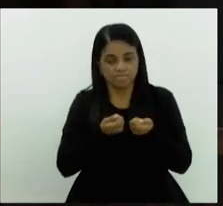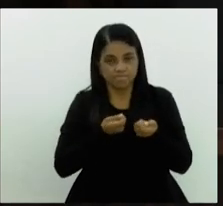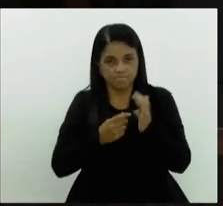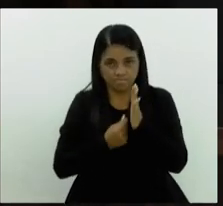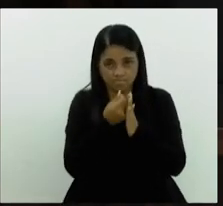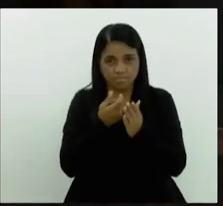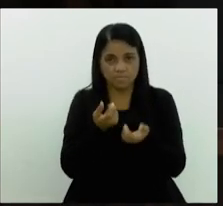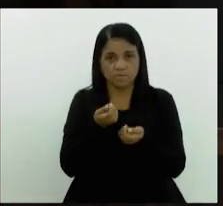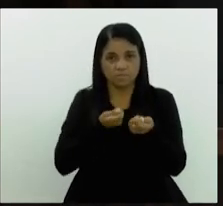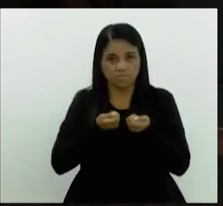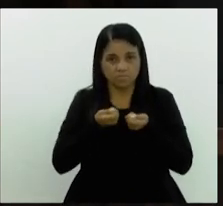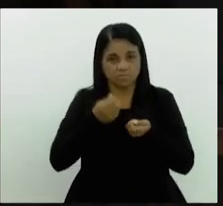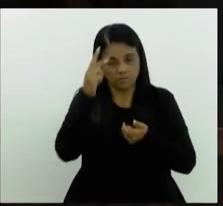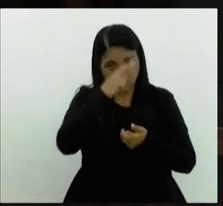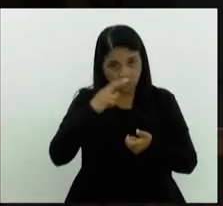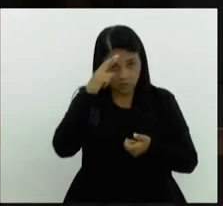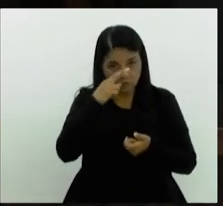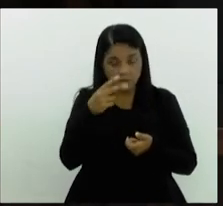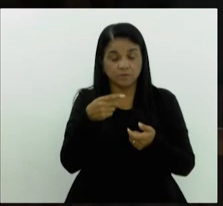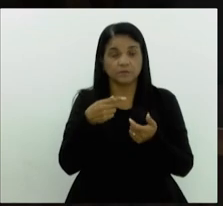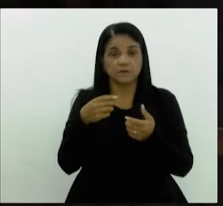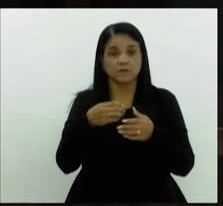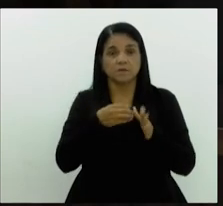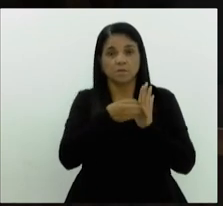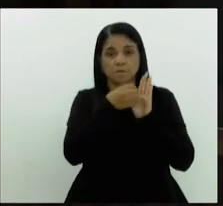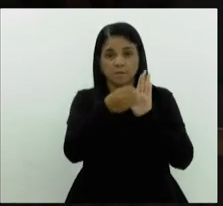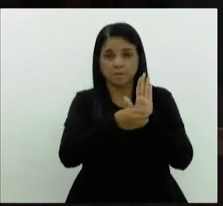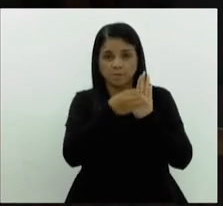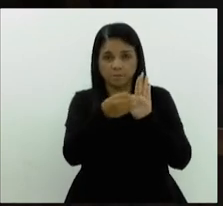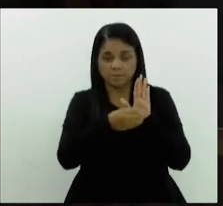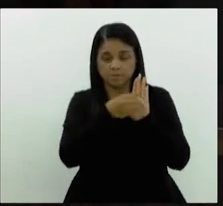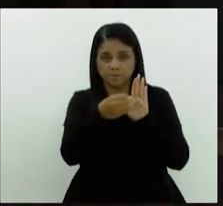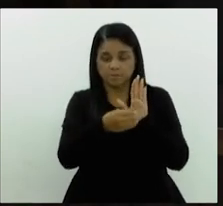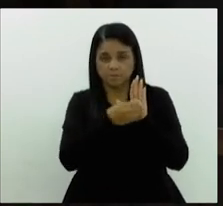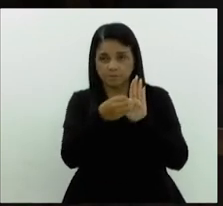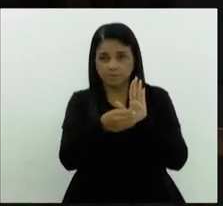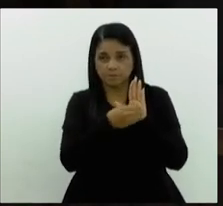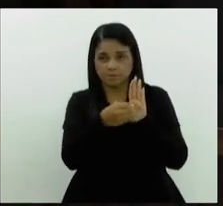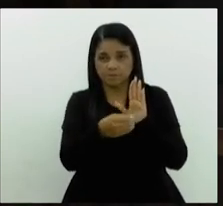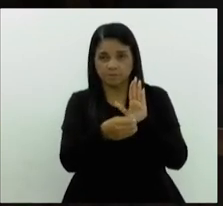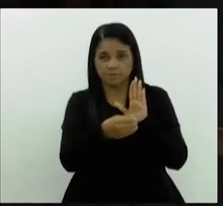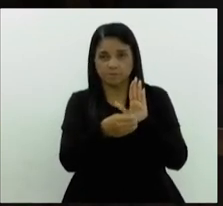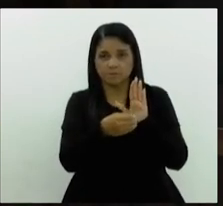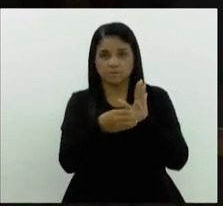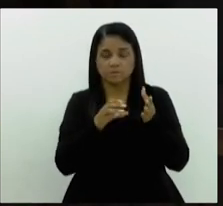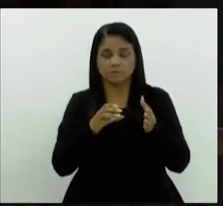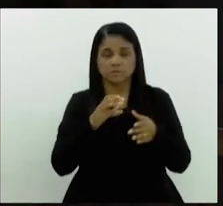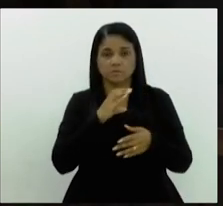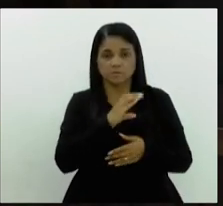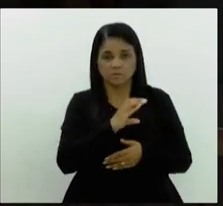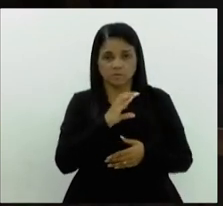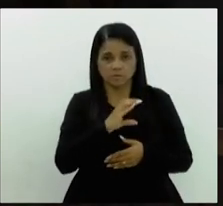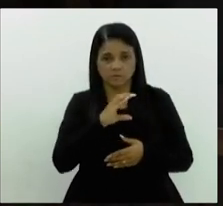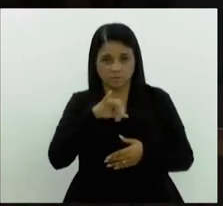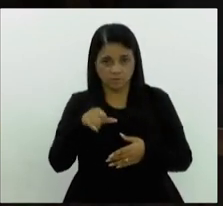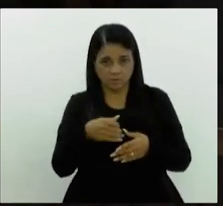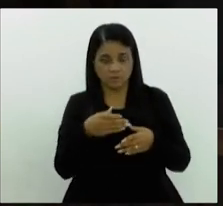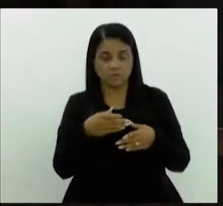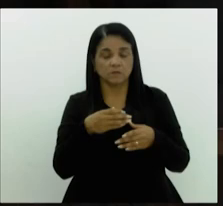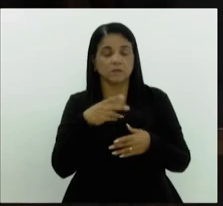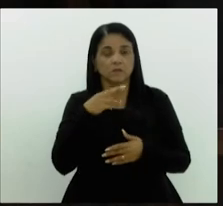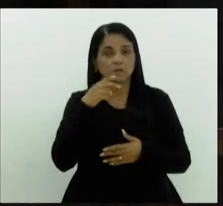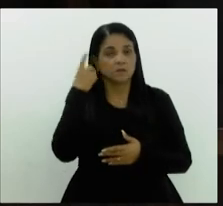e controle para emitir parecer de construção e justiça nosso nobre